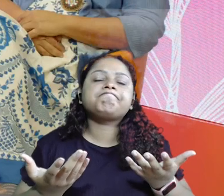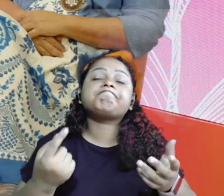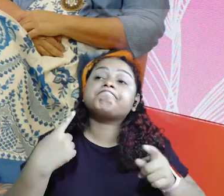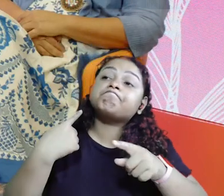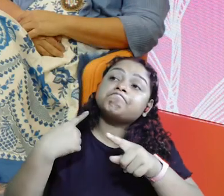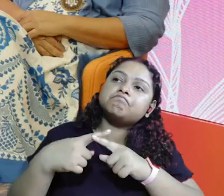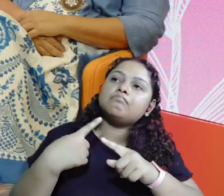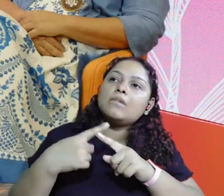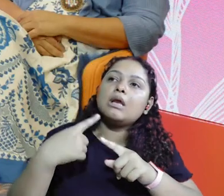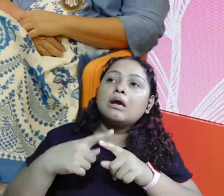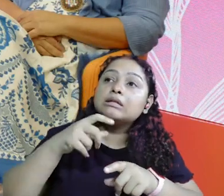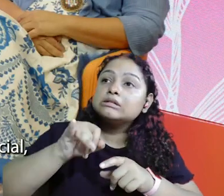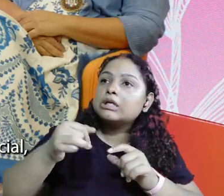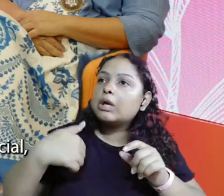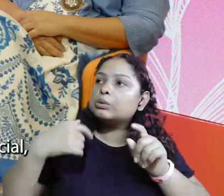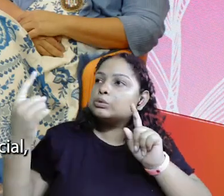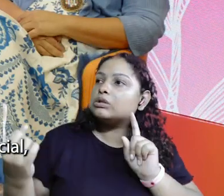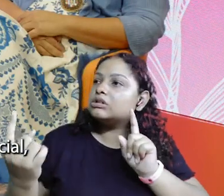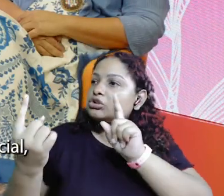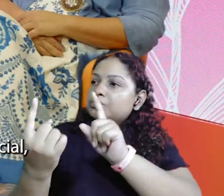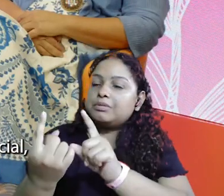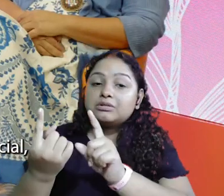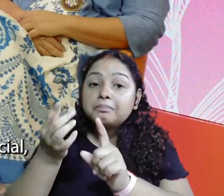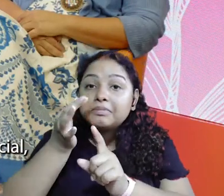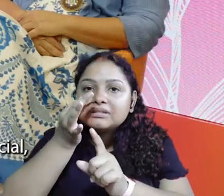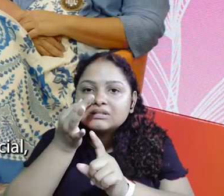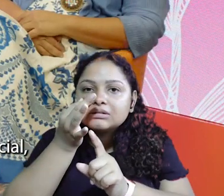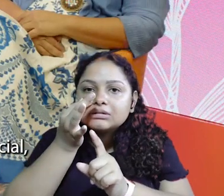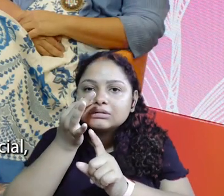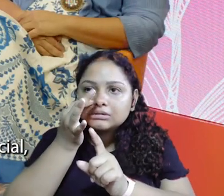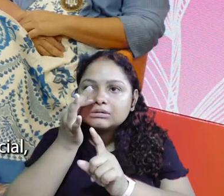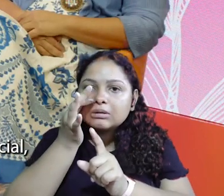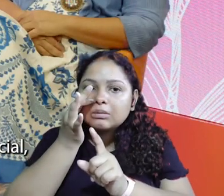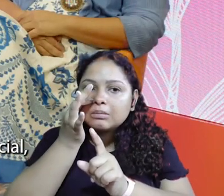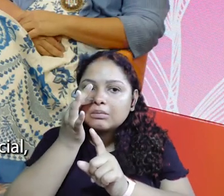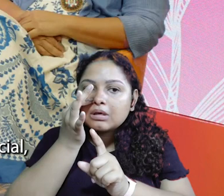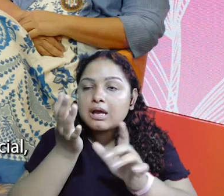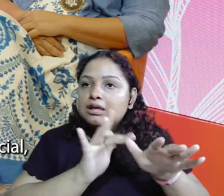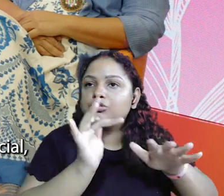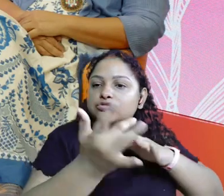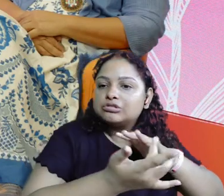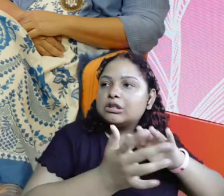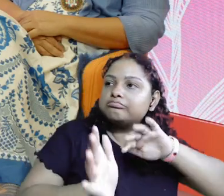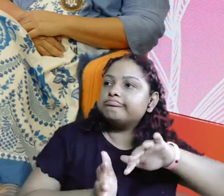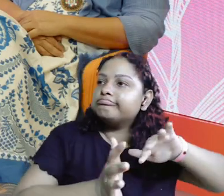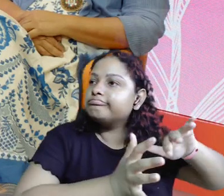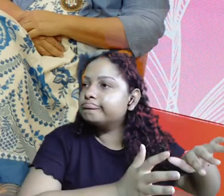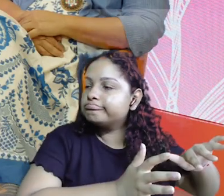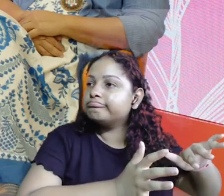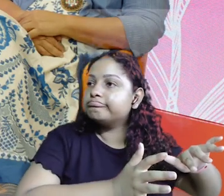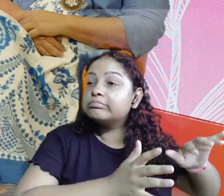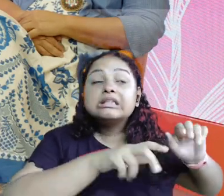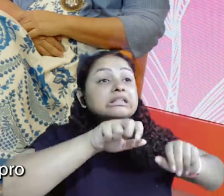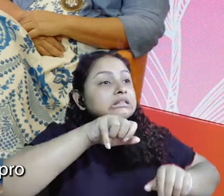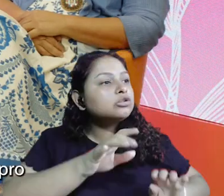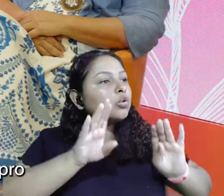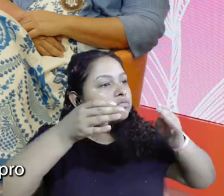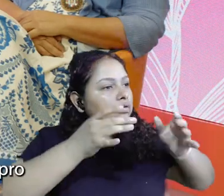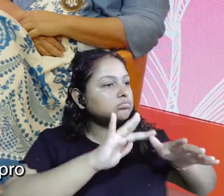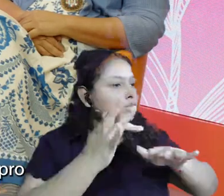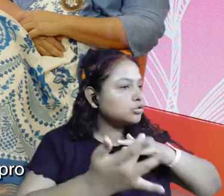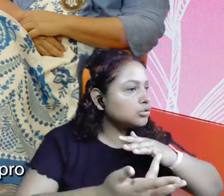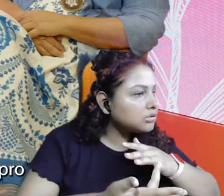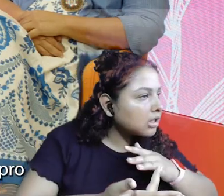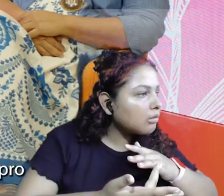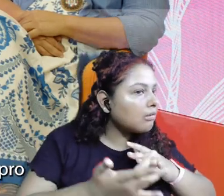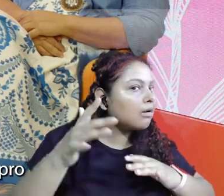seu próprio gargalo? falei, porque assim, se eu estou no atendimento do presencial, eu tenho que deixar a rede social de fora. E se eu